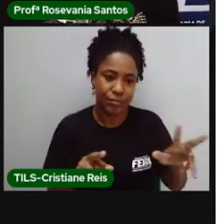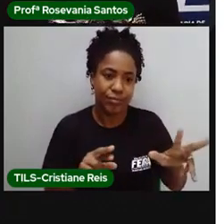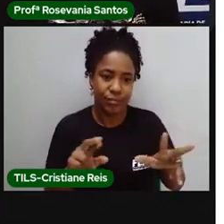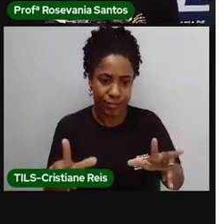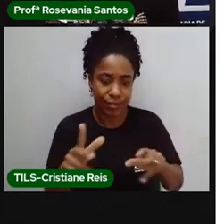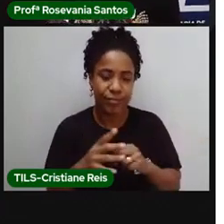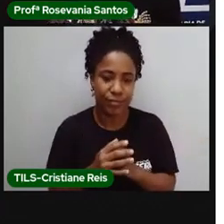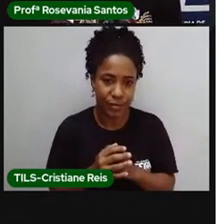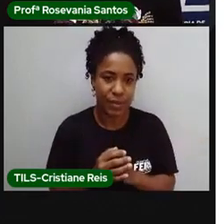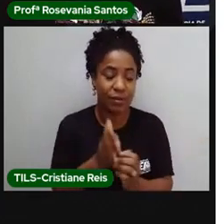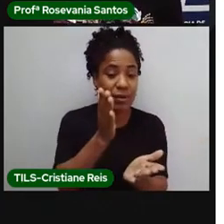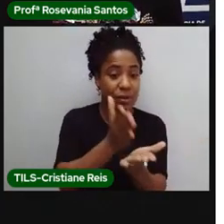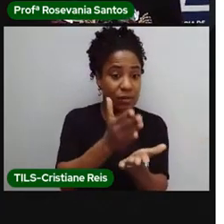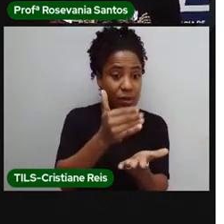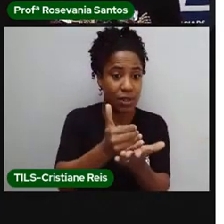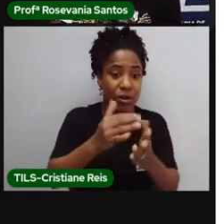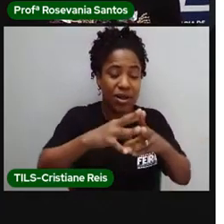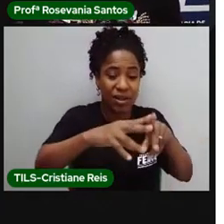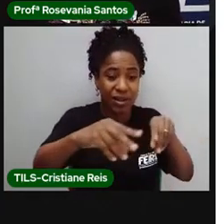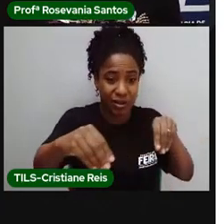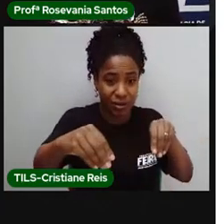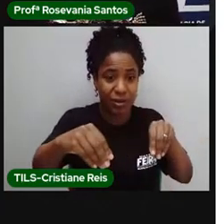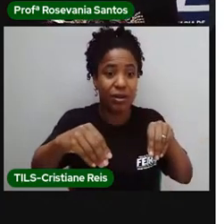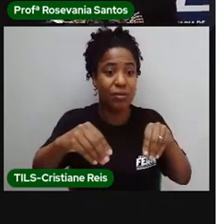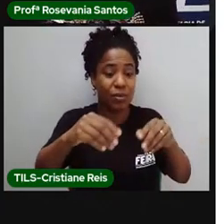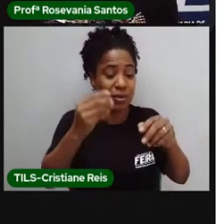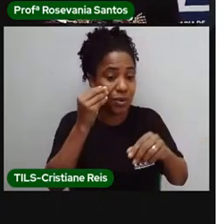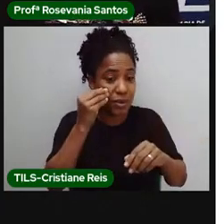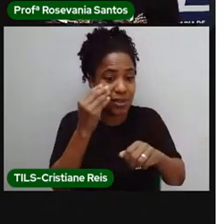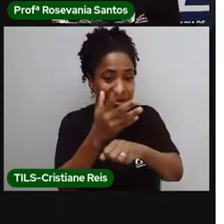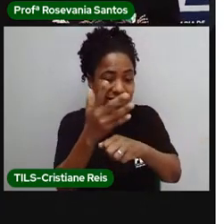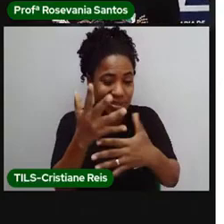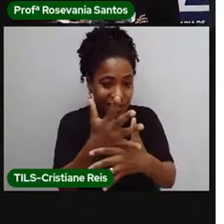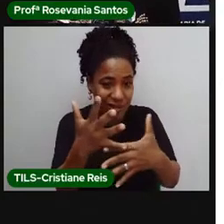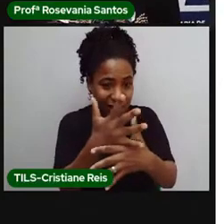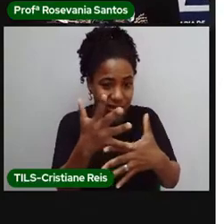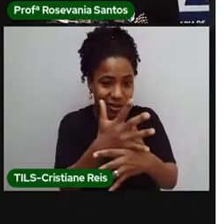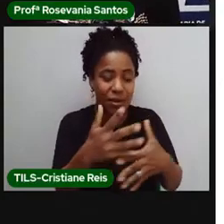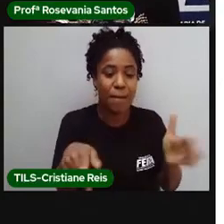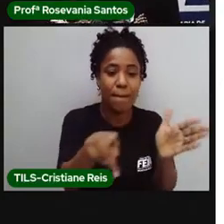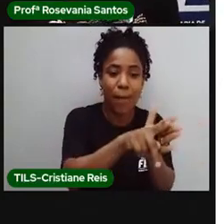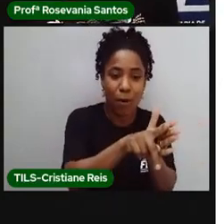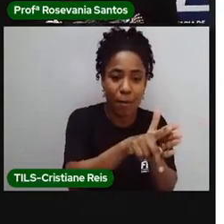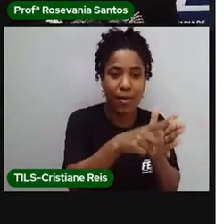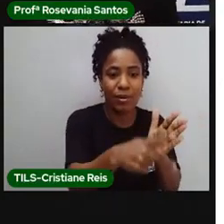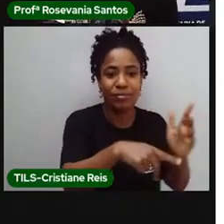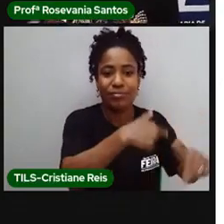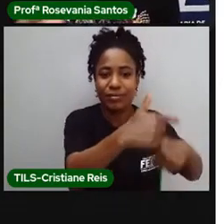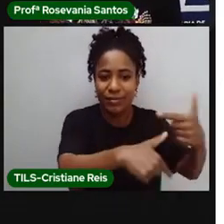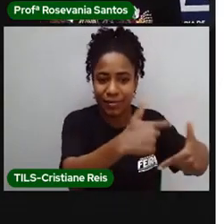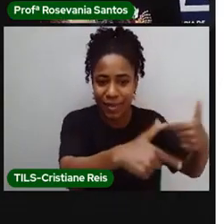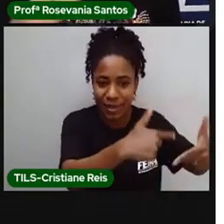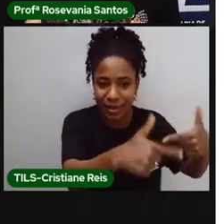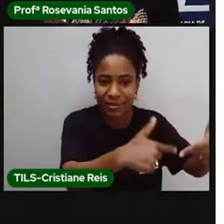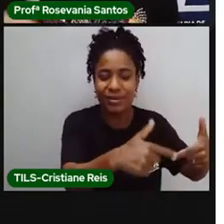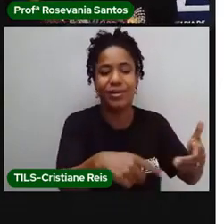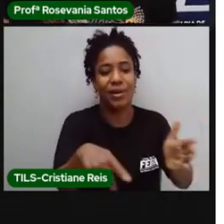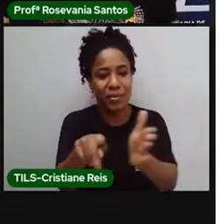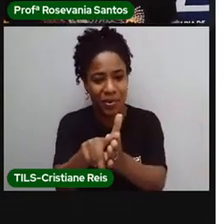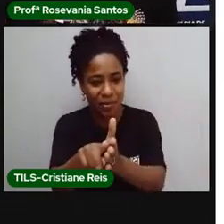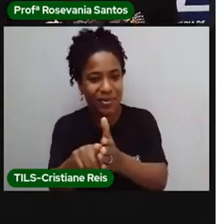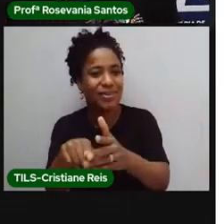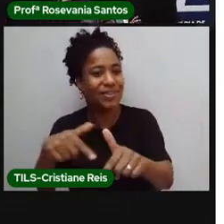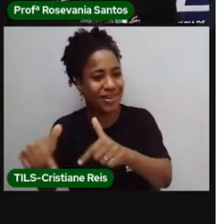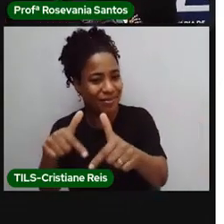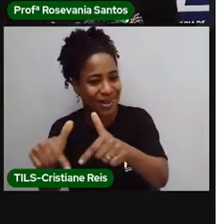ela se dá no território. E aí, as cidades, elas passam a ter funções. Algumas cidades, elas são consideradas no território, porque as pessoas vão